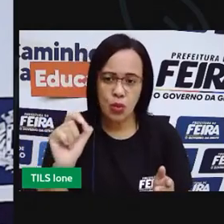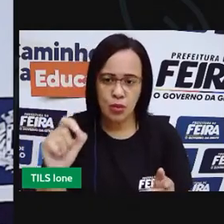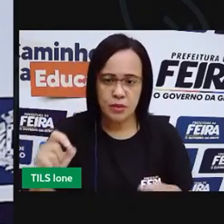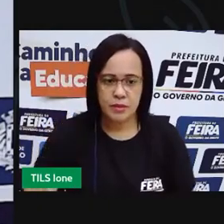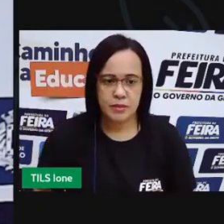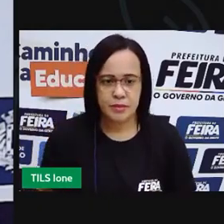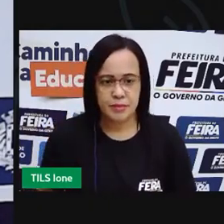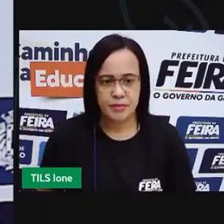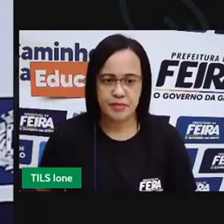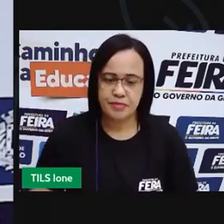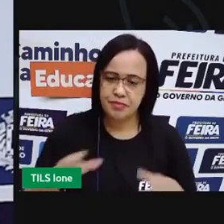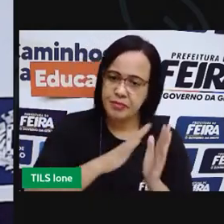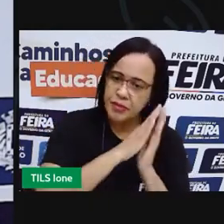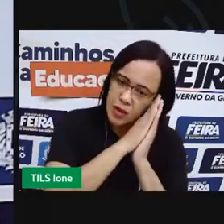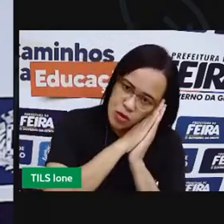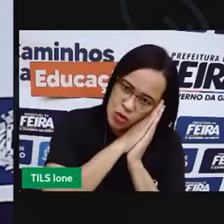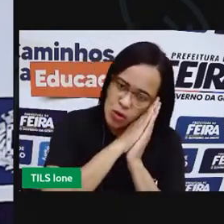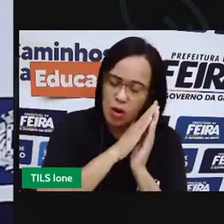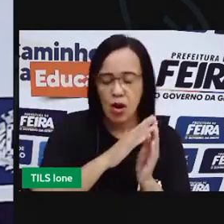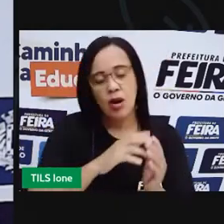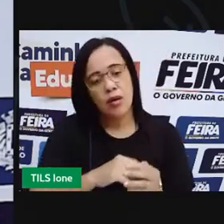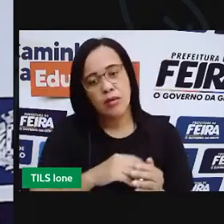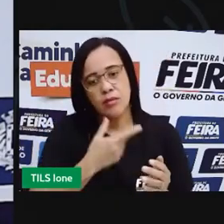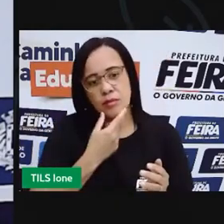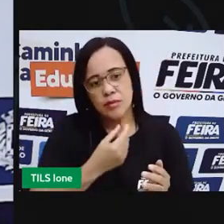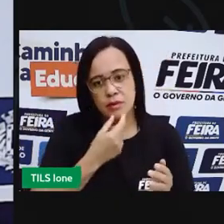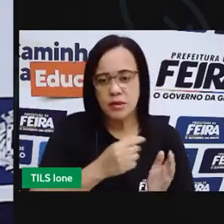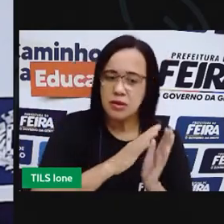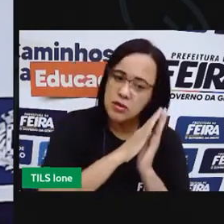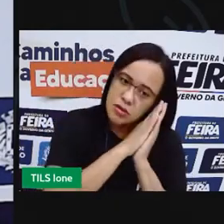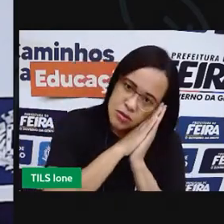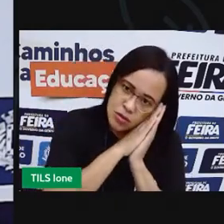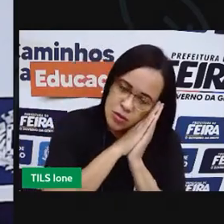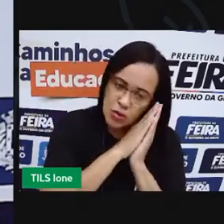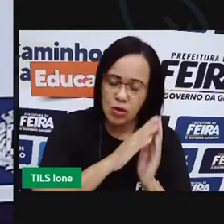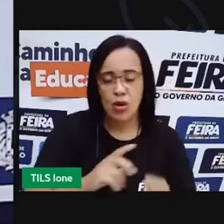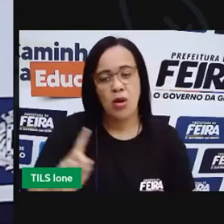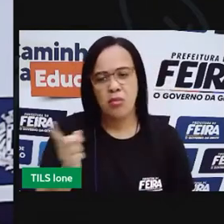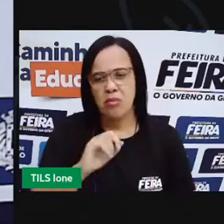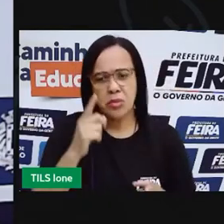Dorme Menino, Dorme. Não chora na noite escura.